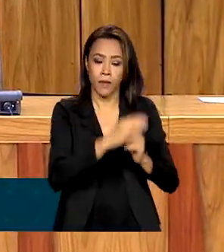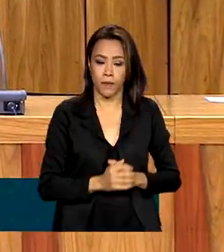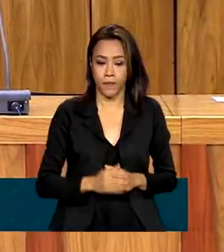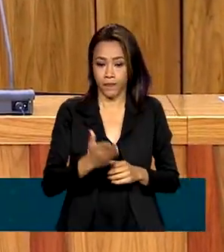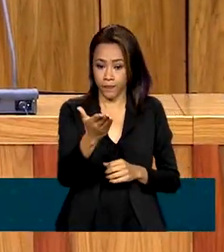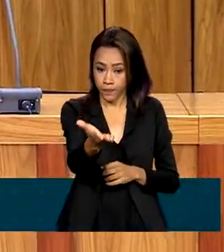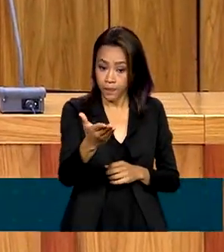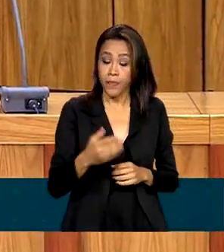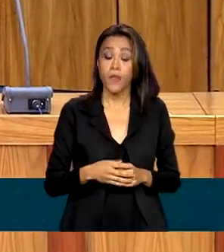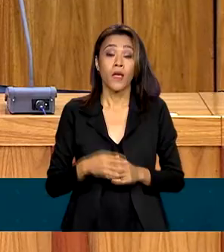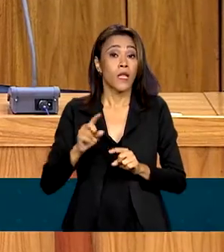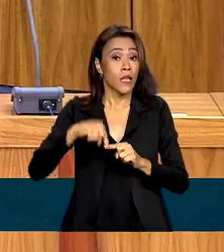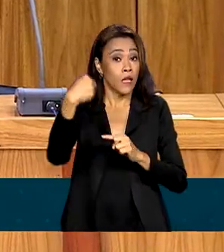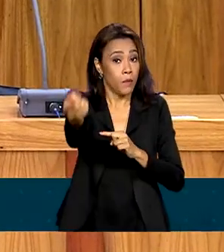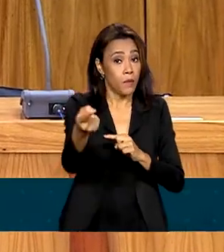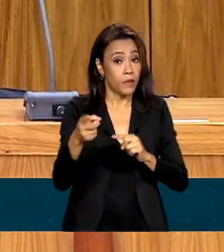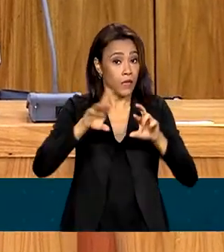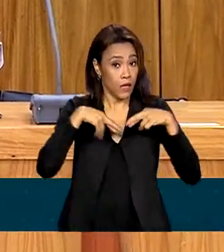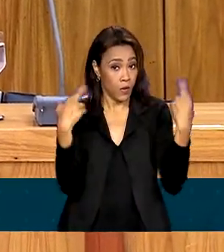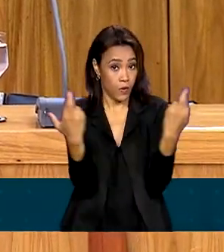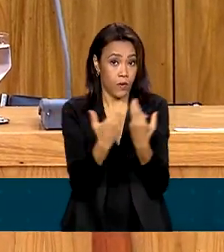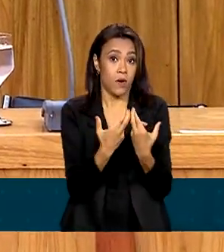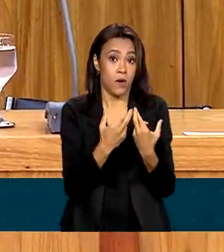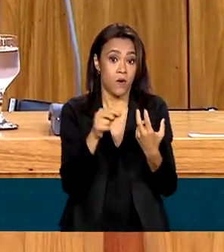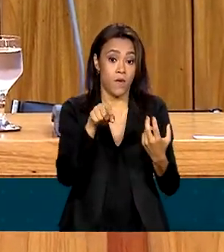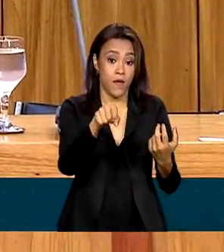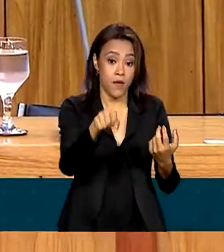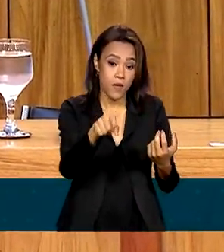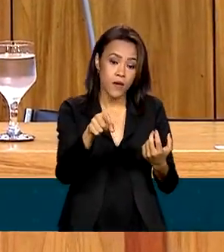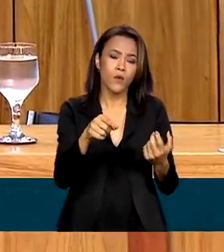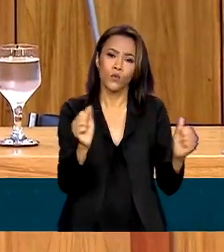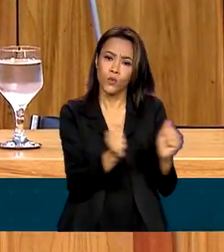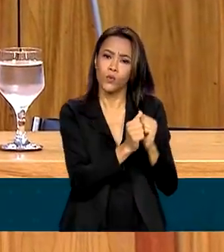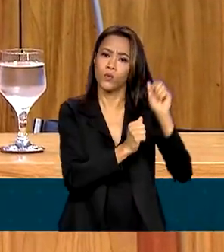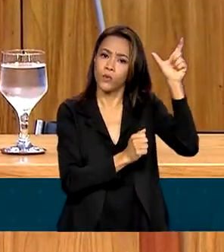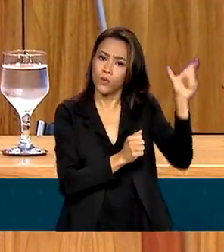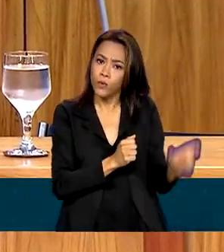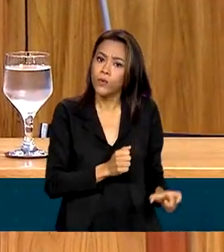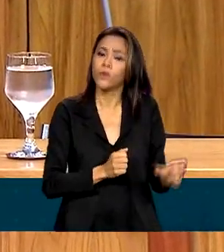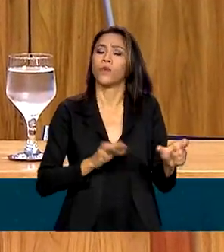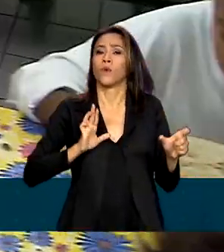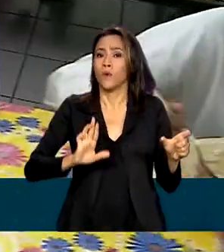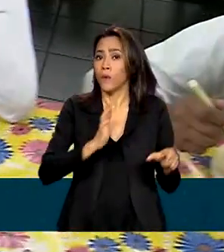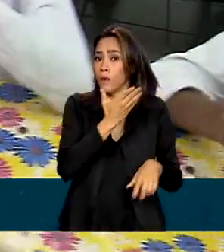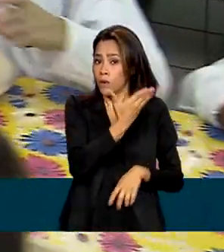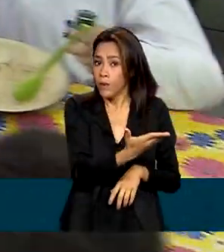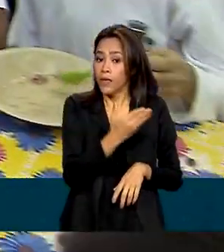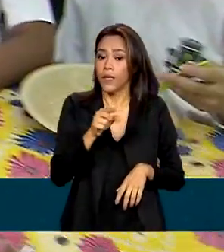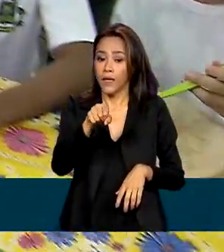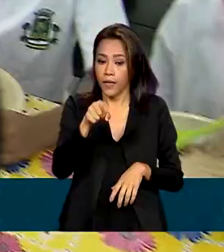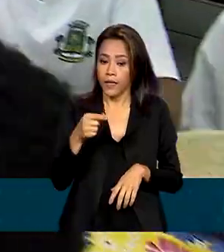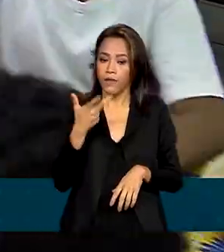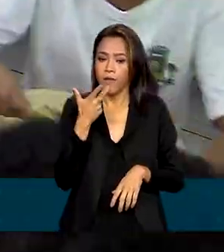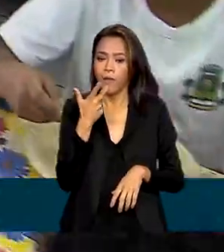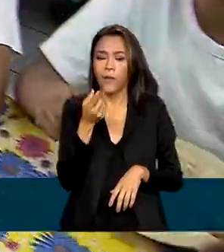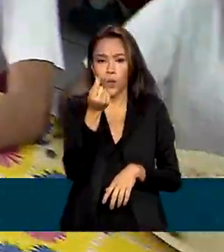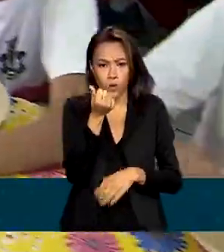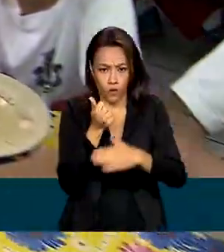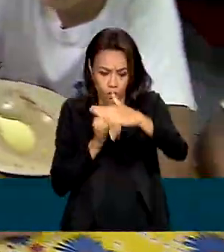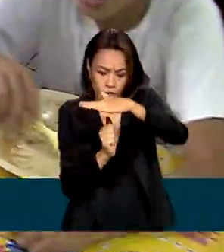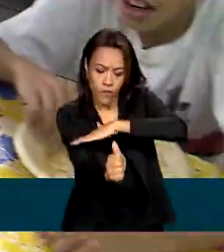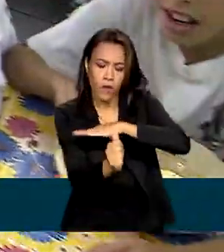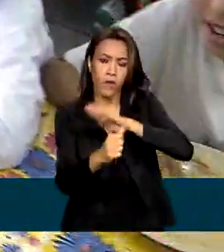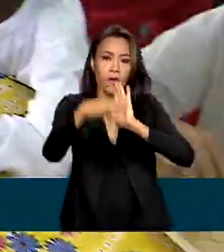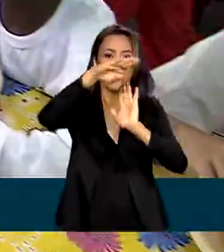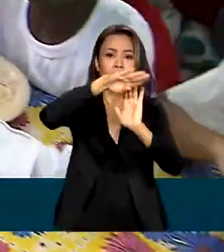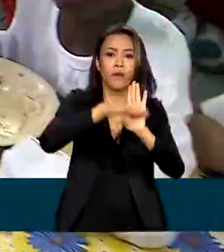com o presidente Lula, o ministro da Educação Camilo Santana afirmou que em breve o valor da verba repassada para o